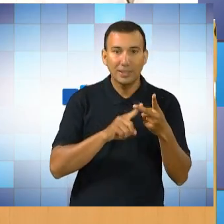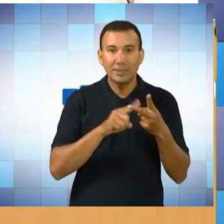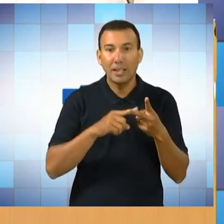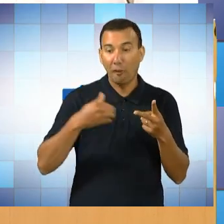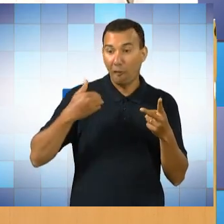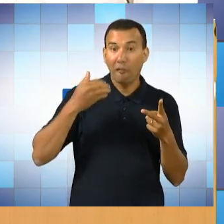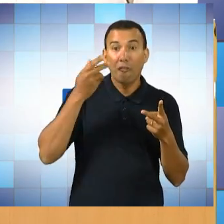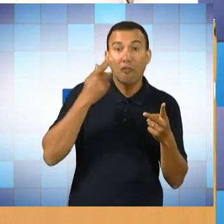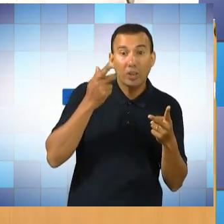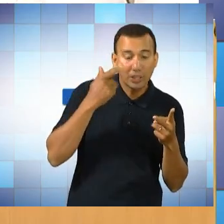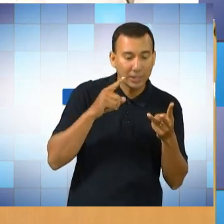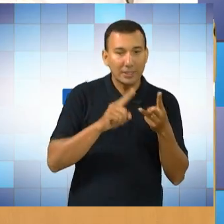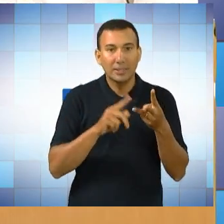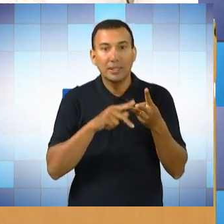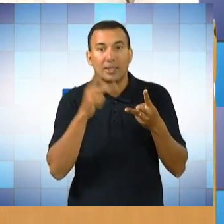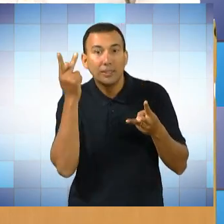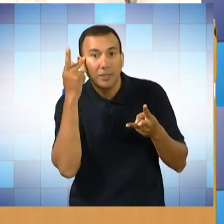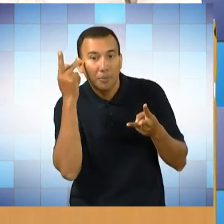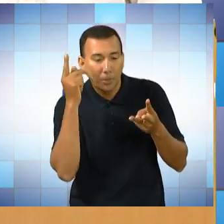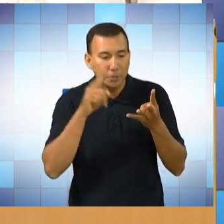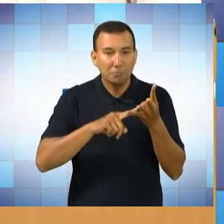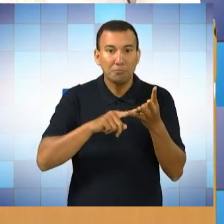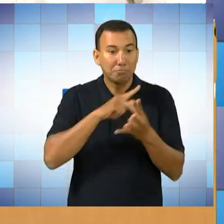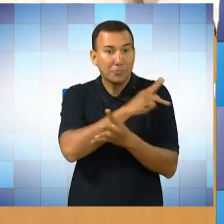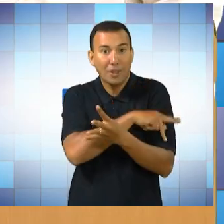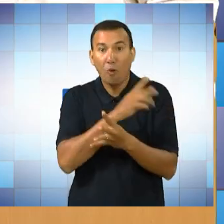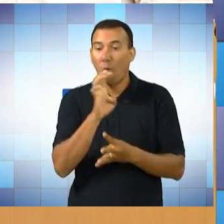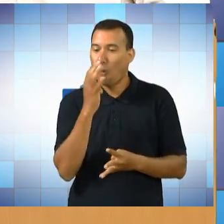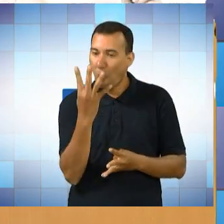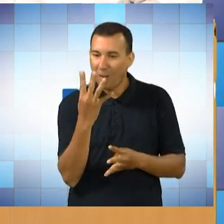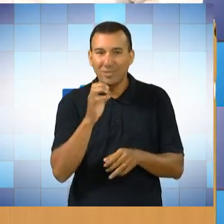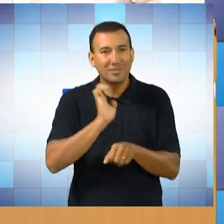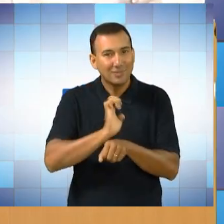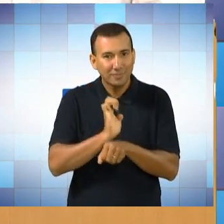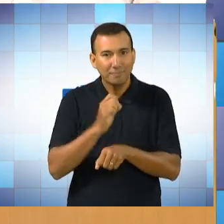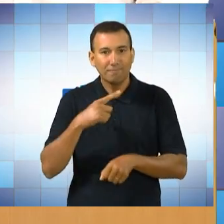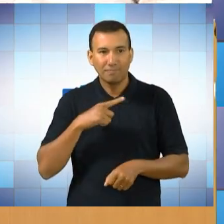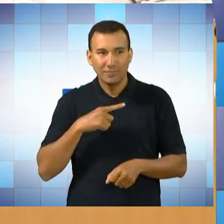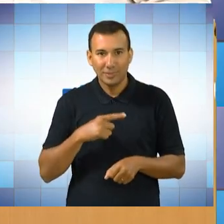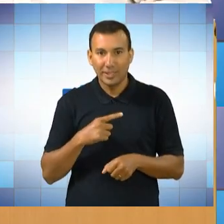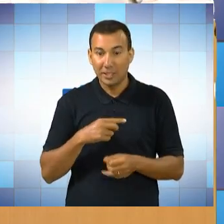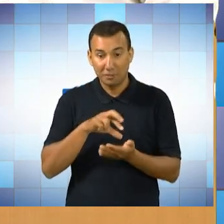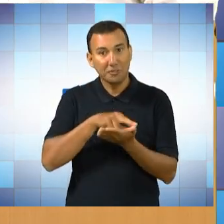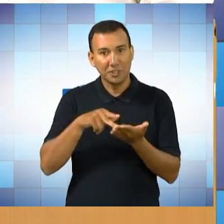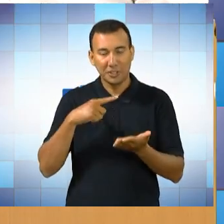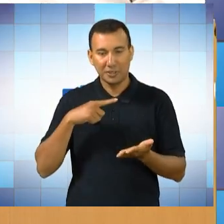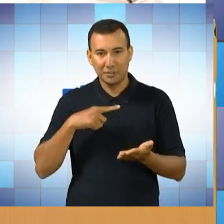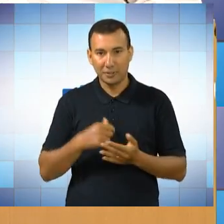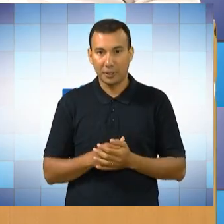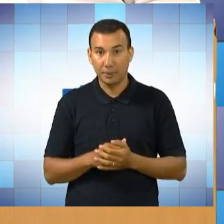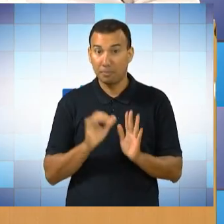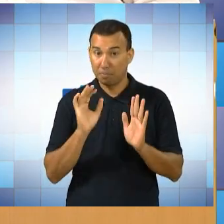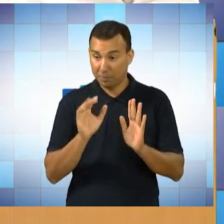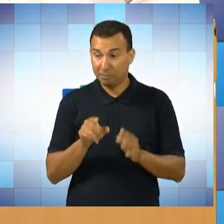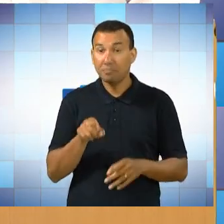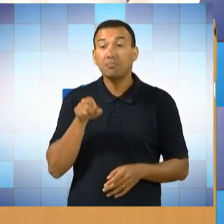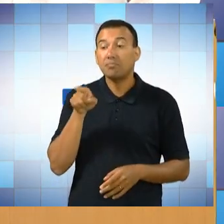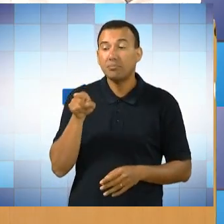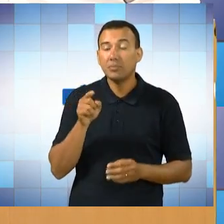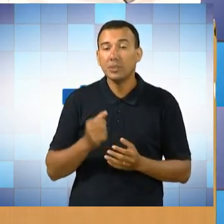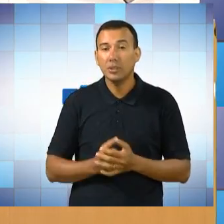cearense, paulista e piauiense. Isso. Quatro estados envolvidos nessa questão. Mas aí você,